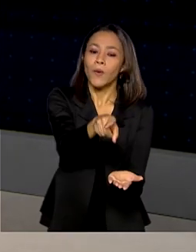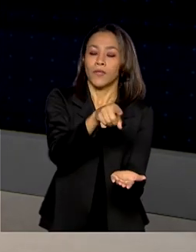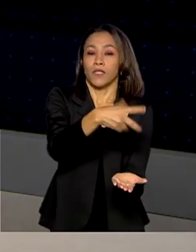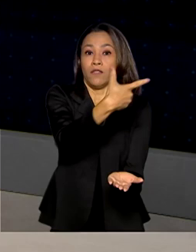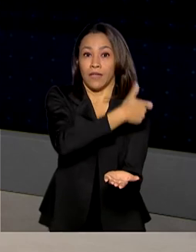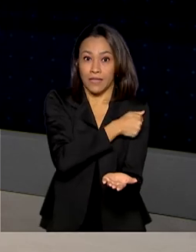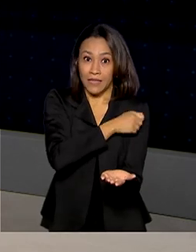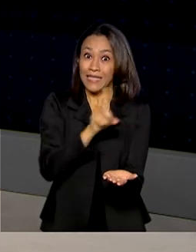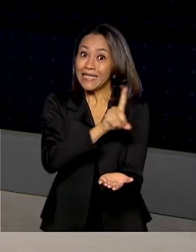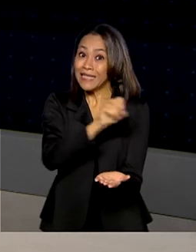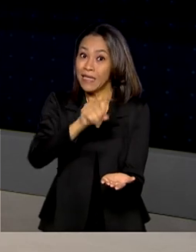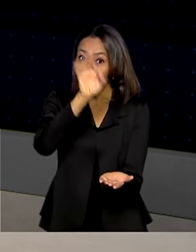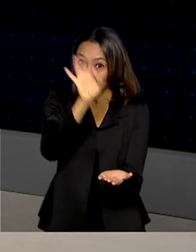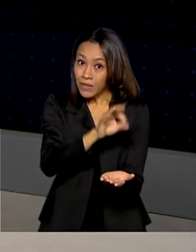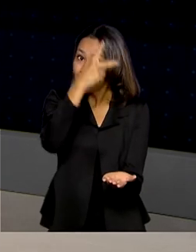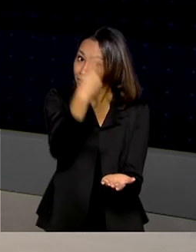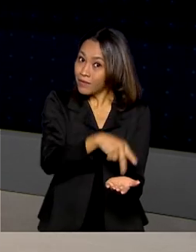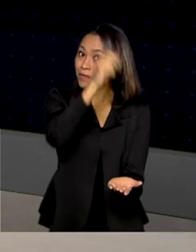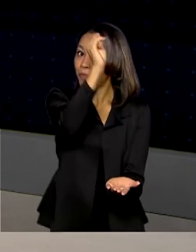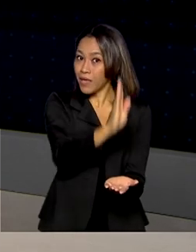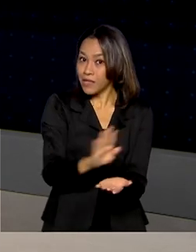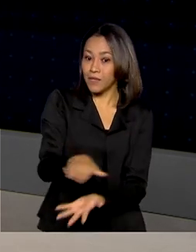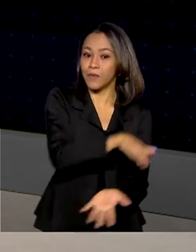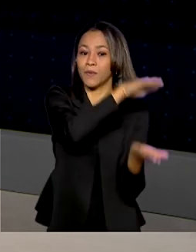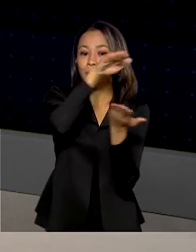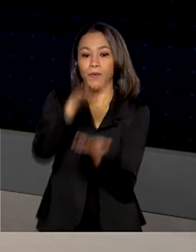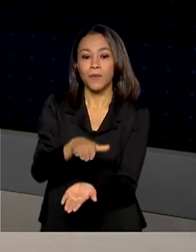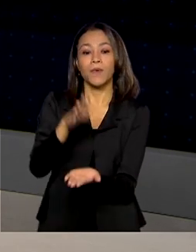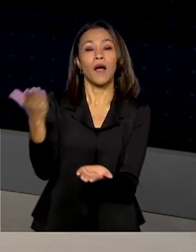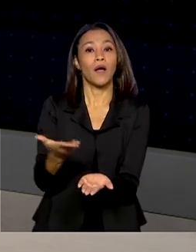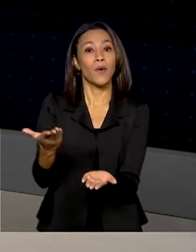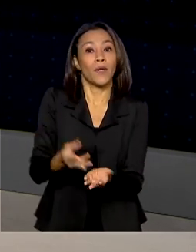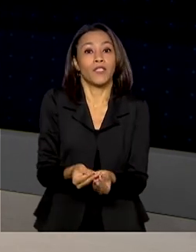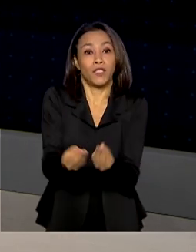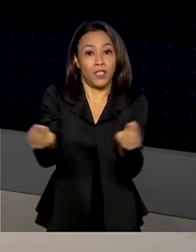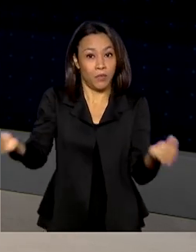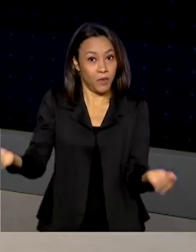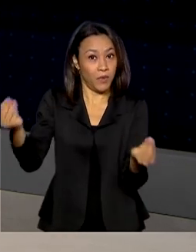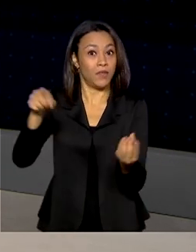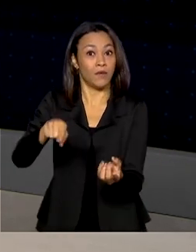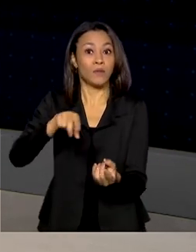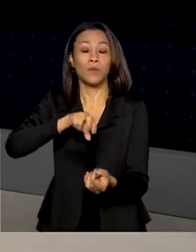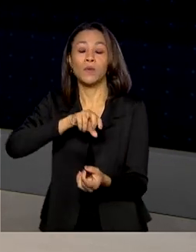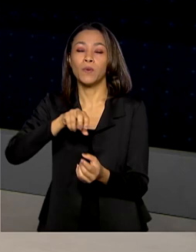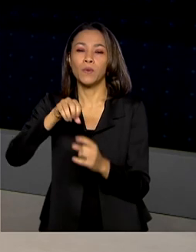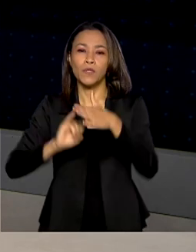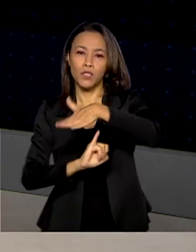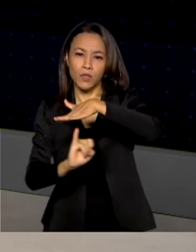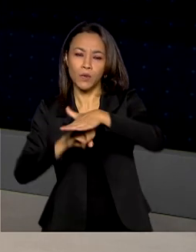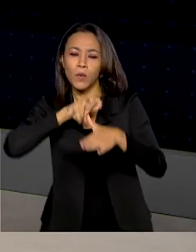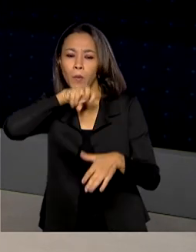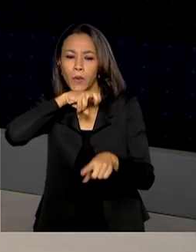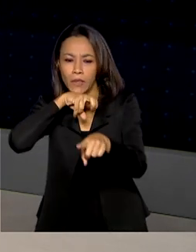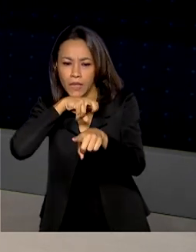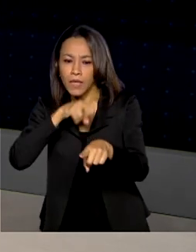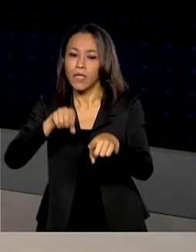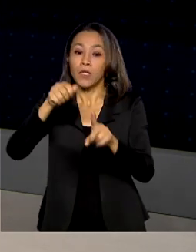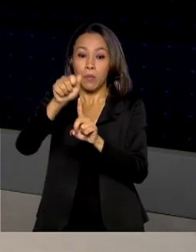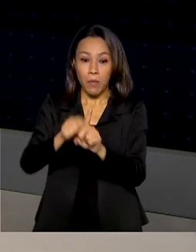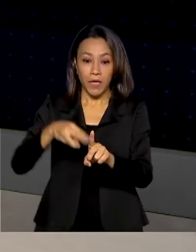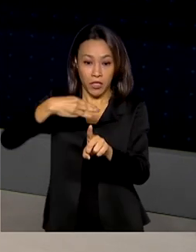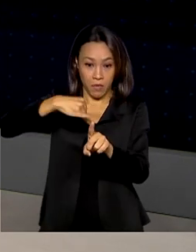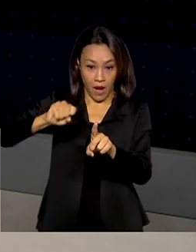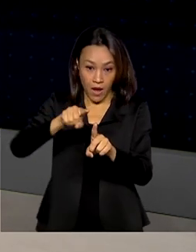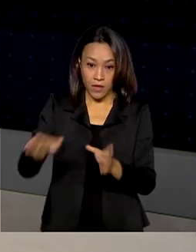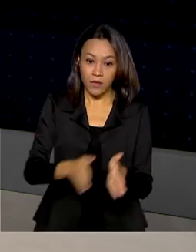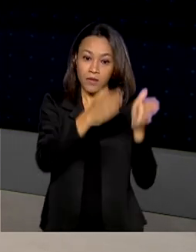produção 100% nacional. Já a distribuição de vacinas do Butantan vai ficar assim. Em março, 22,7